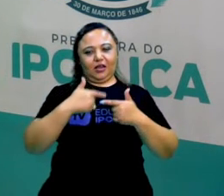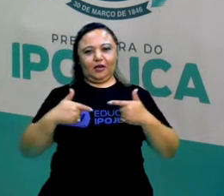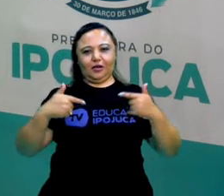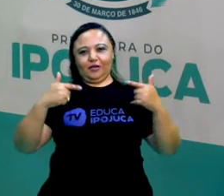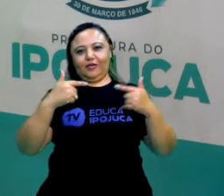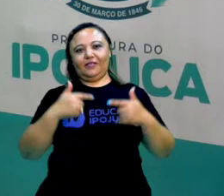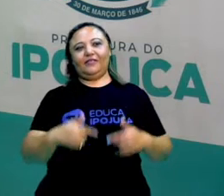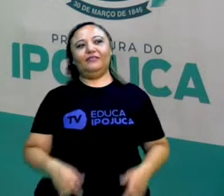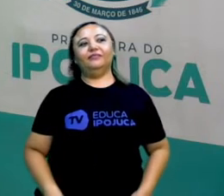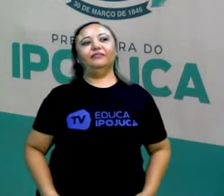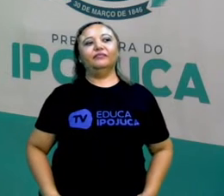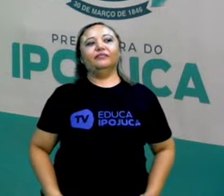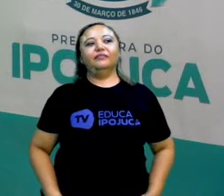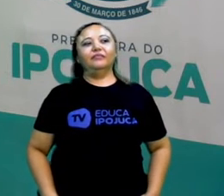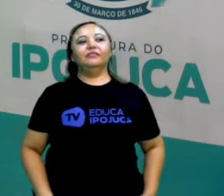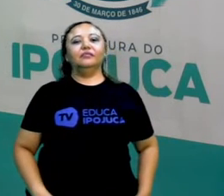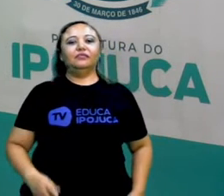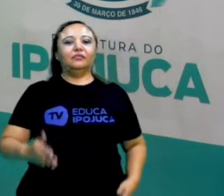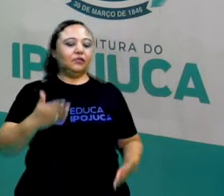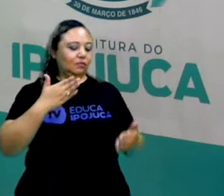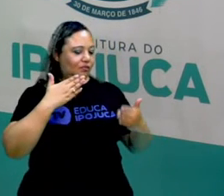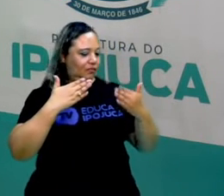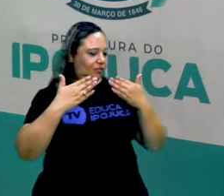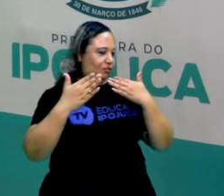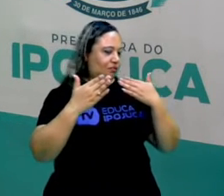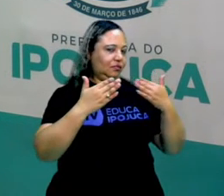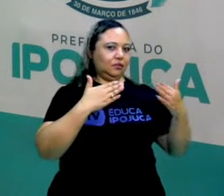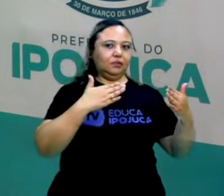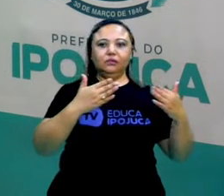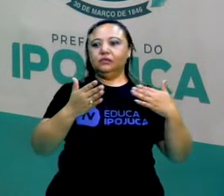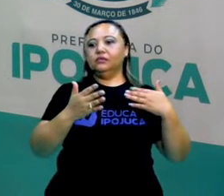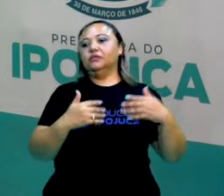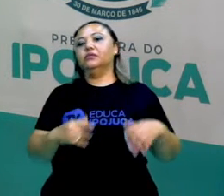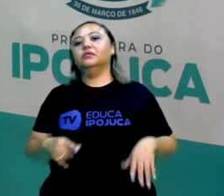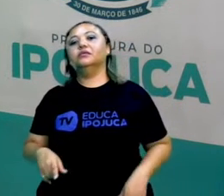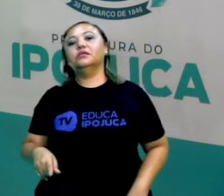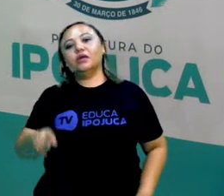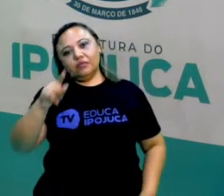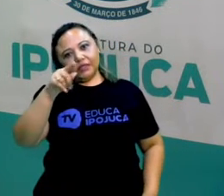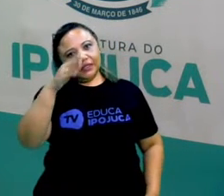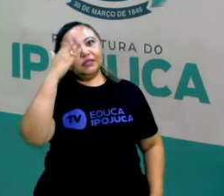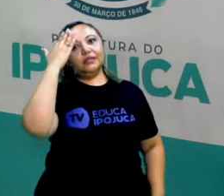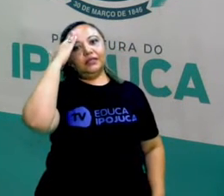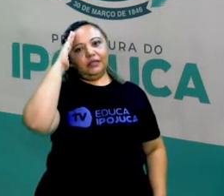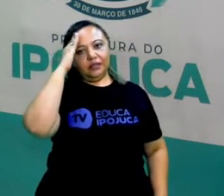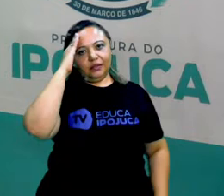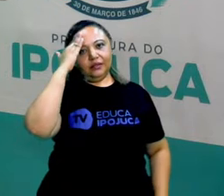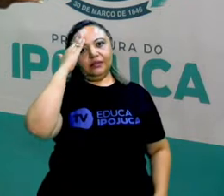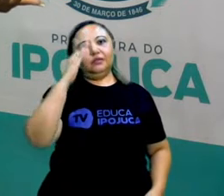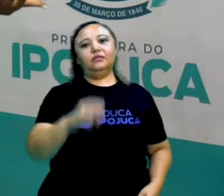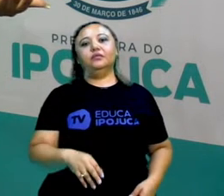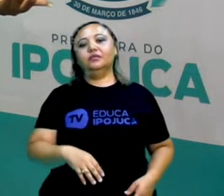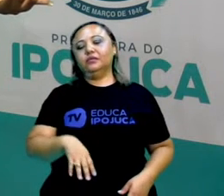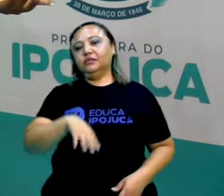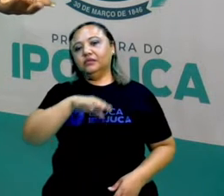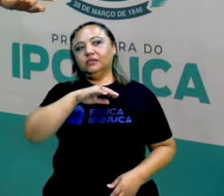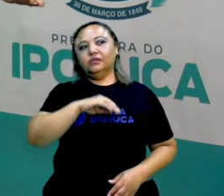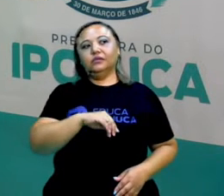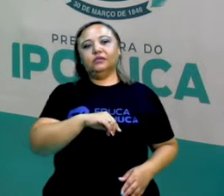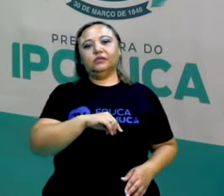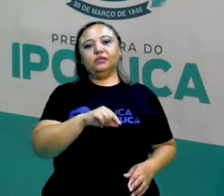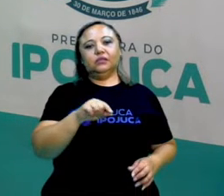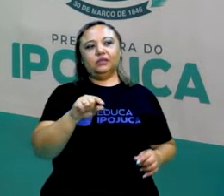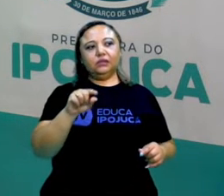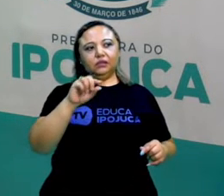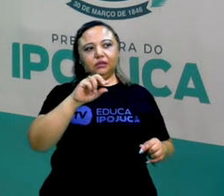eles falaram, que eles ficaram conversando como pessoas, aí você compreendem que os animais falam, e